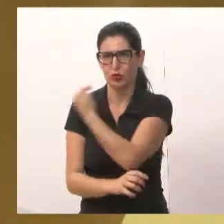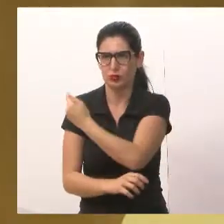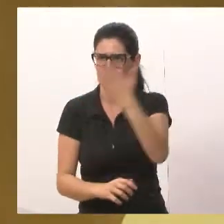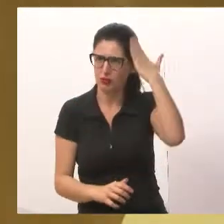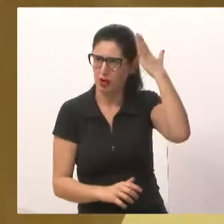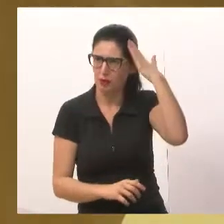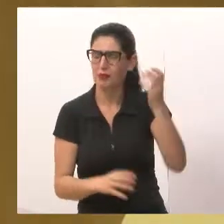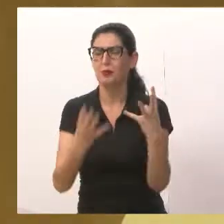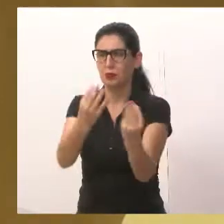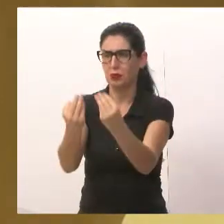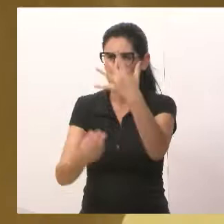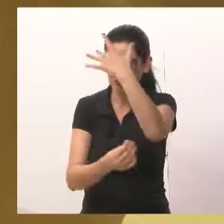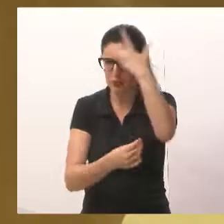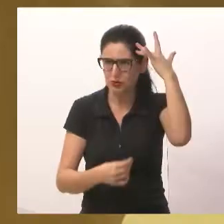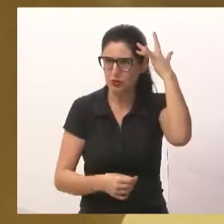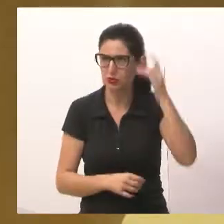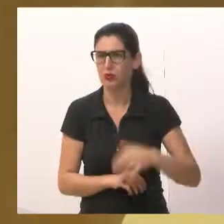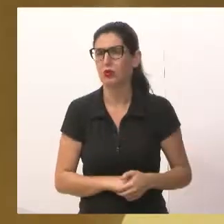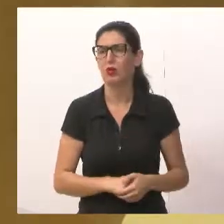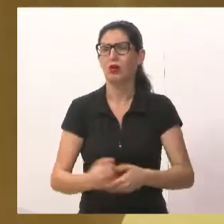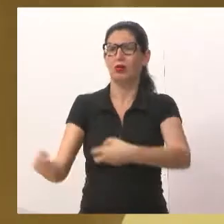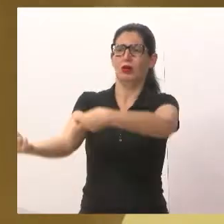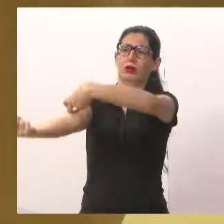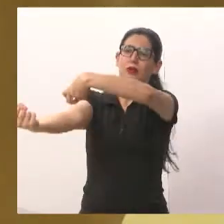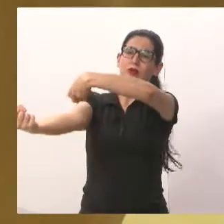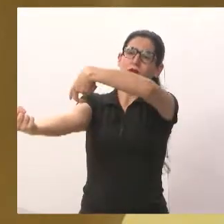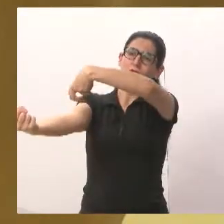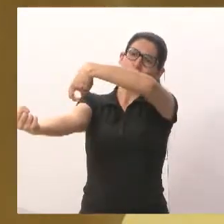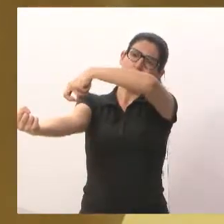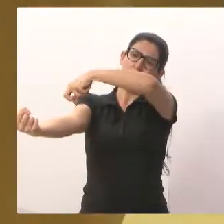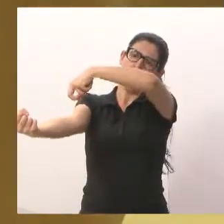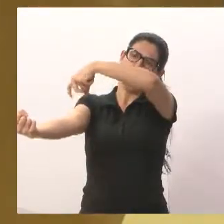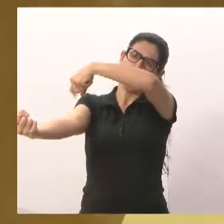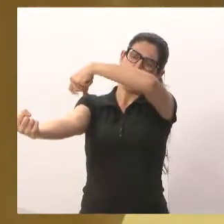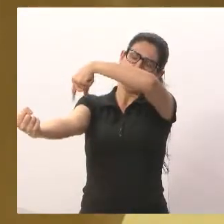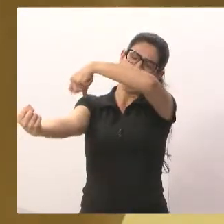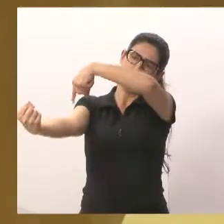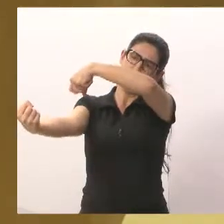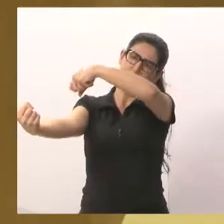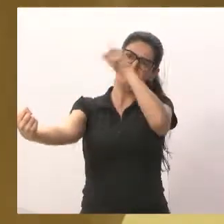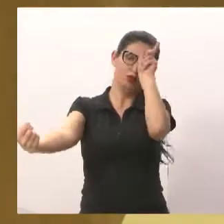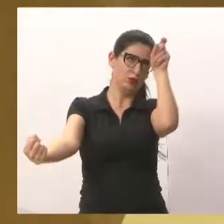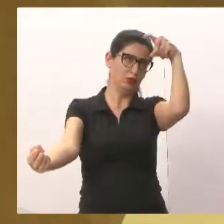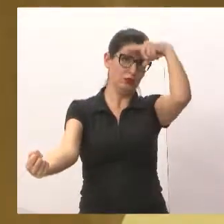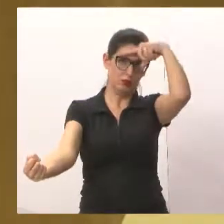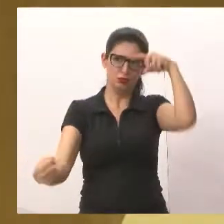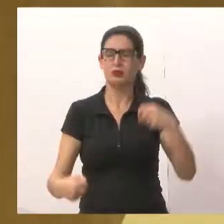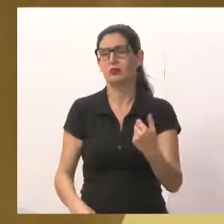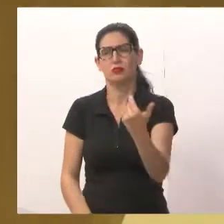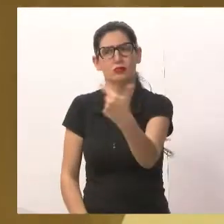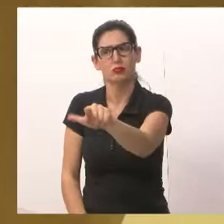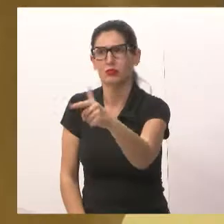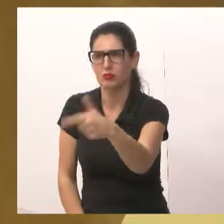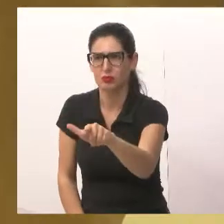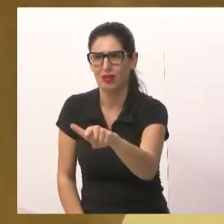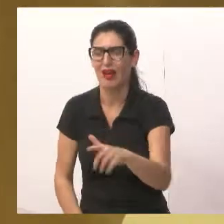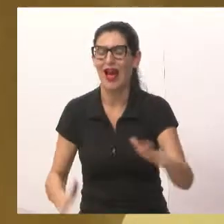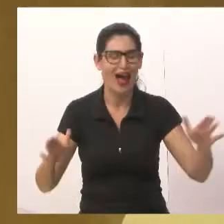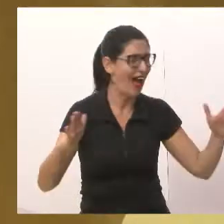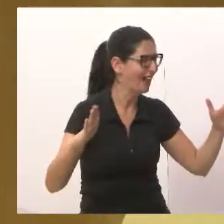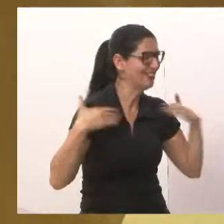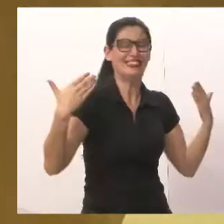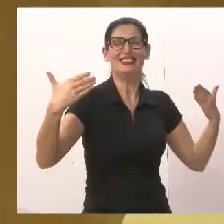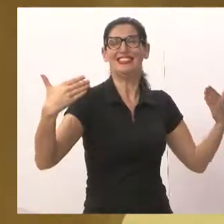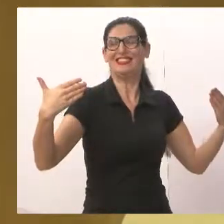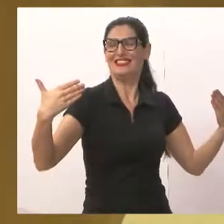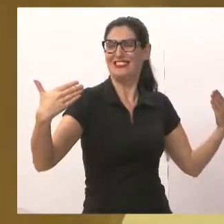muitas pessoas ficam internadas em hospital e não têm nem muitas vezes a alegria de